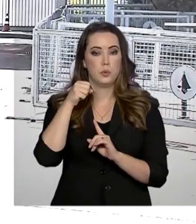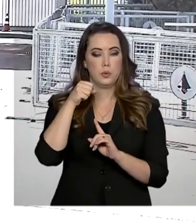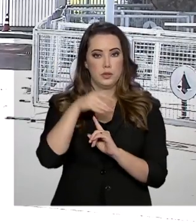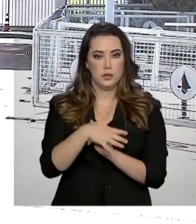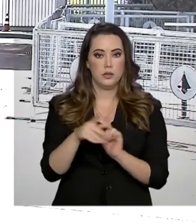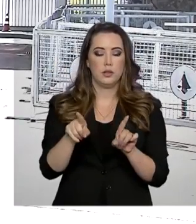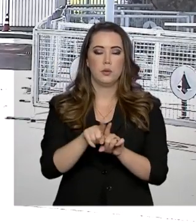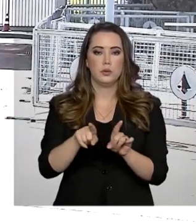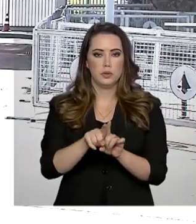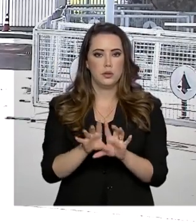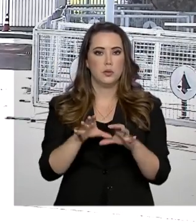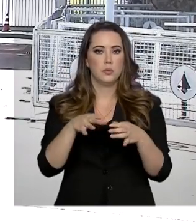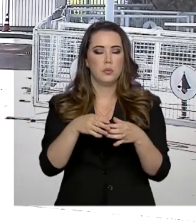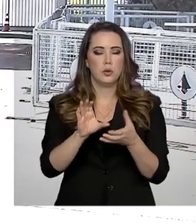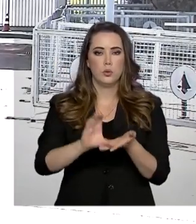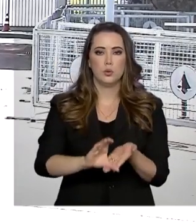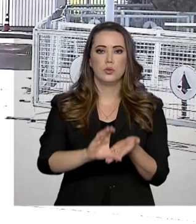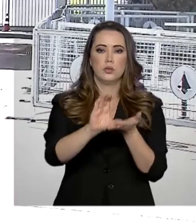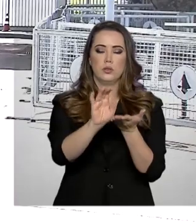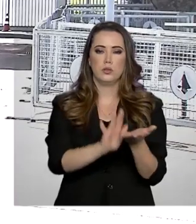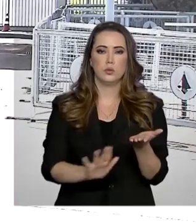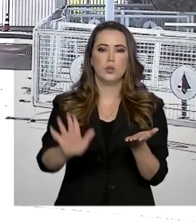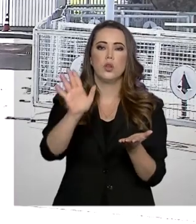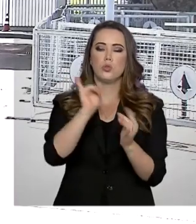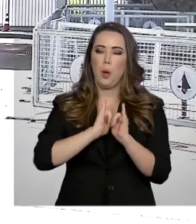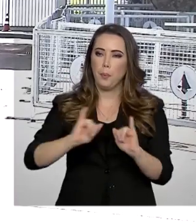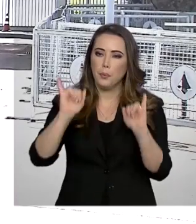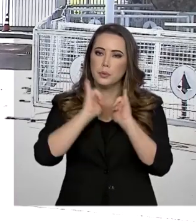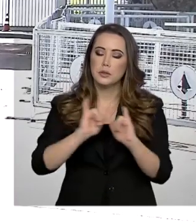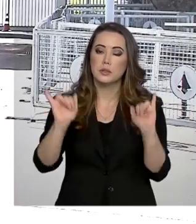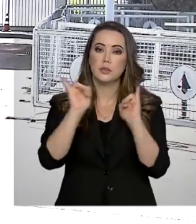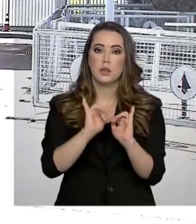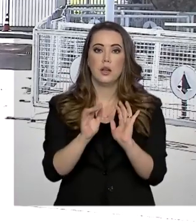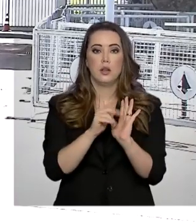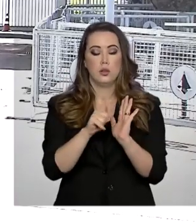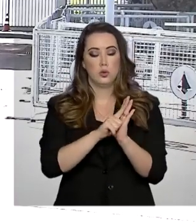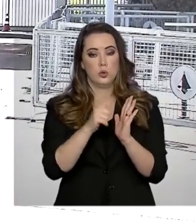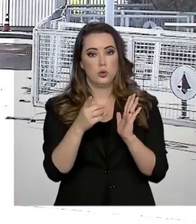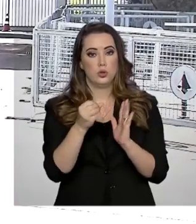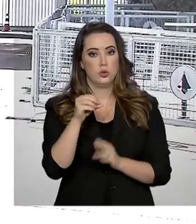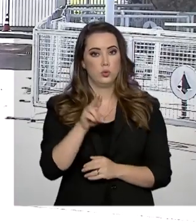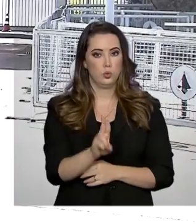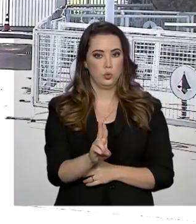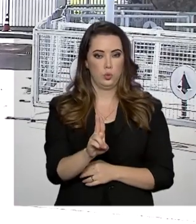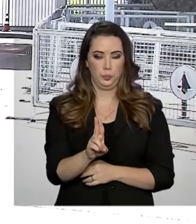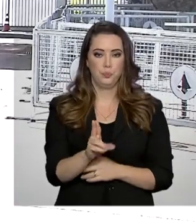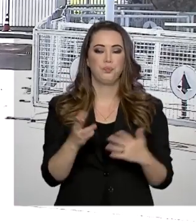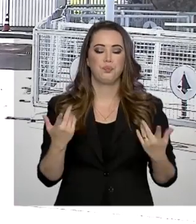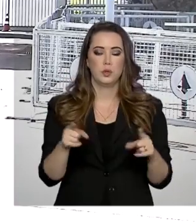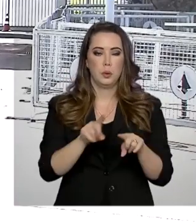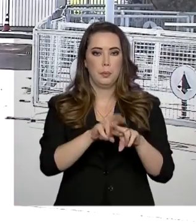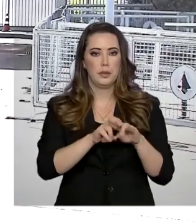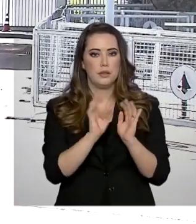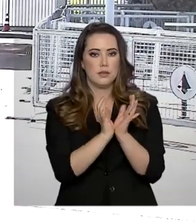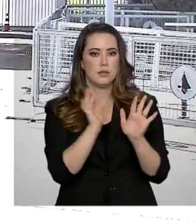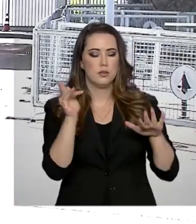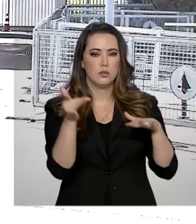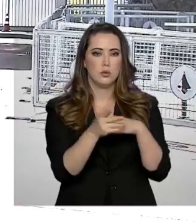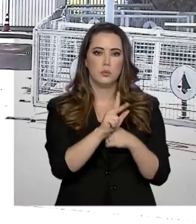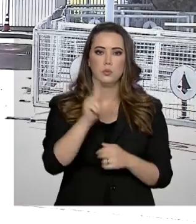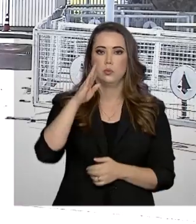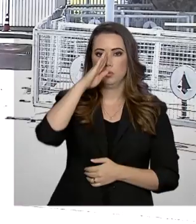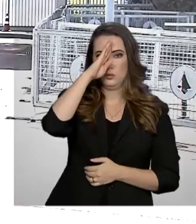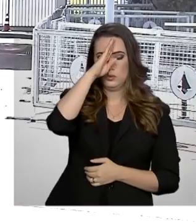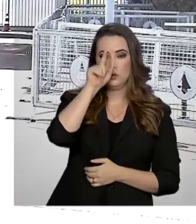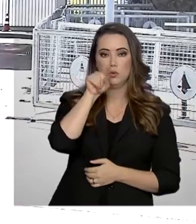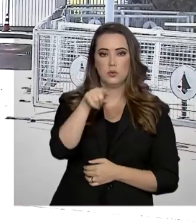Conselho Monetário Nacional já foi publicada no Diário Oficial da União. E pelas redes sociais, o presidente Jair